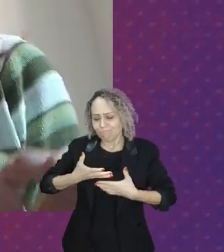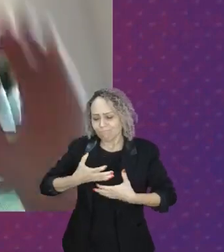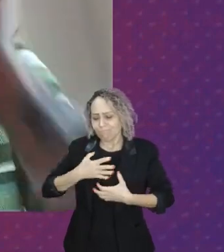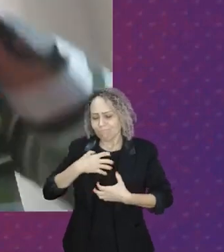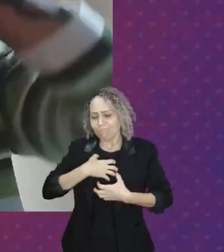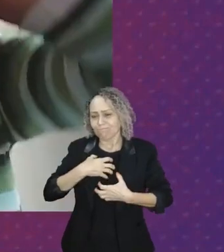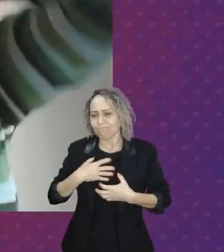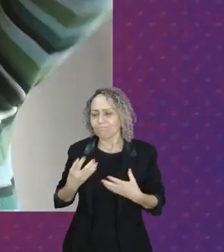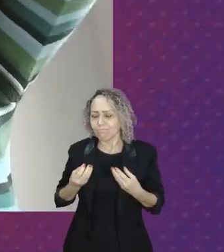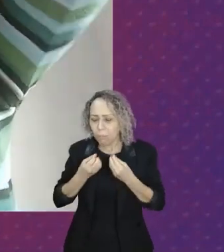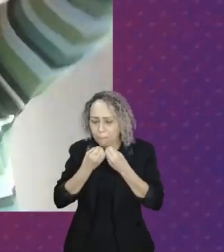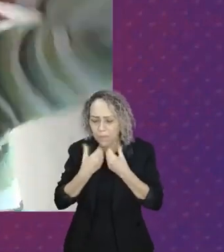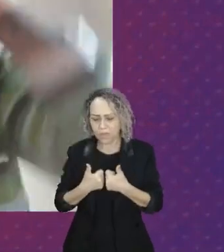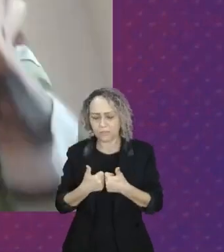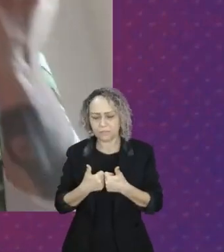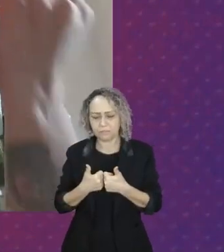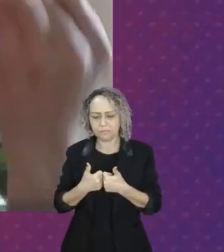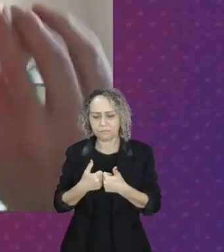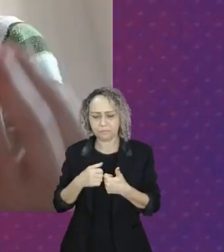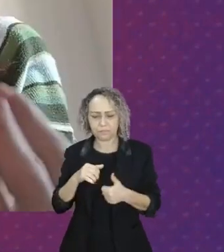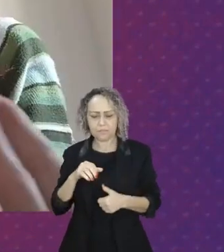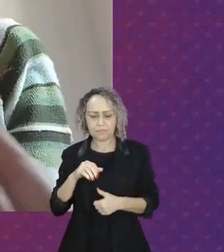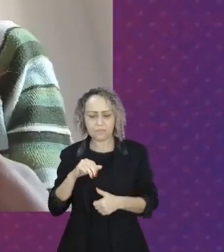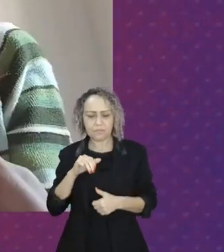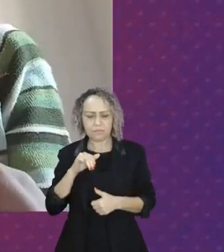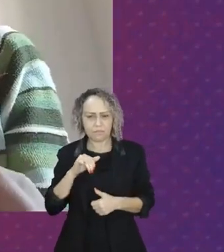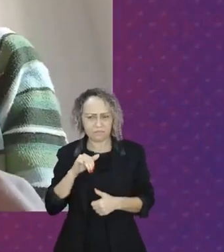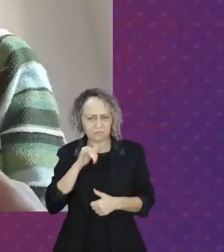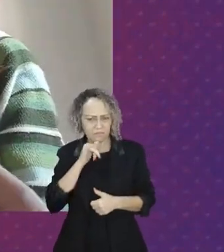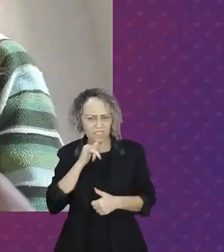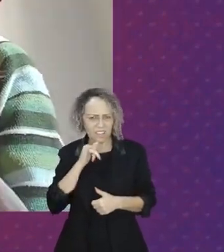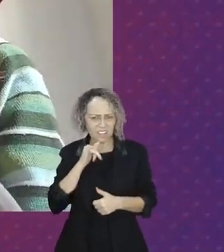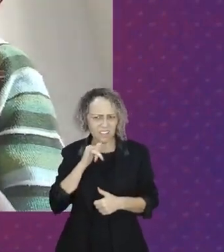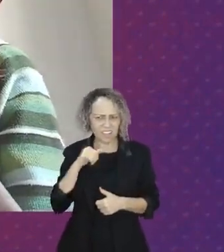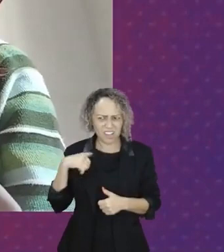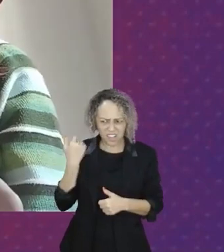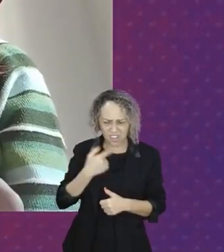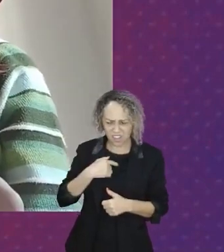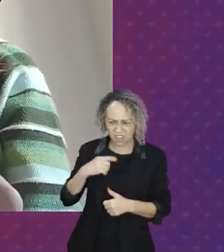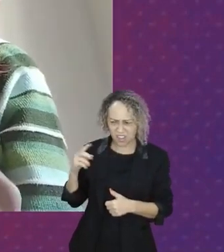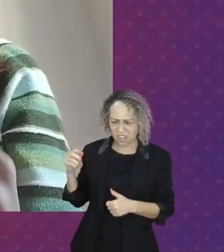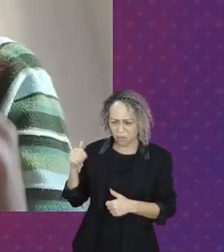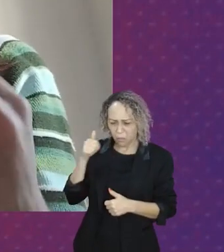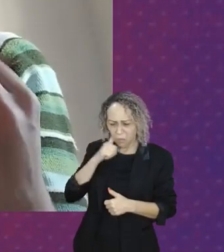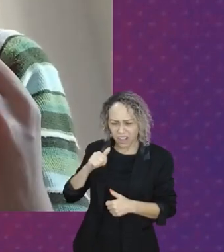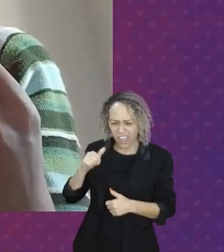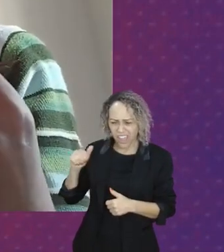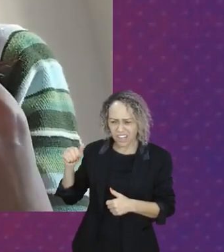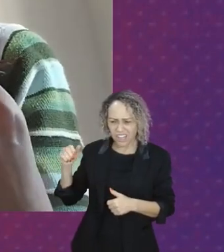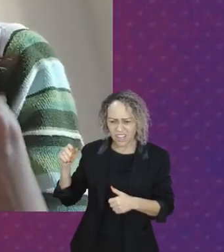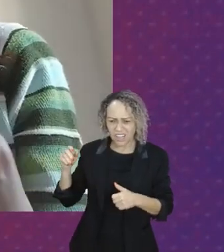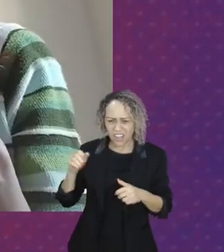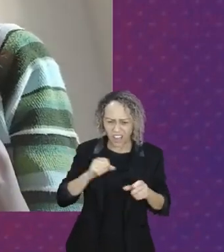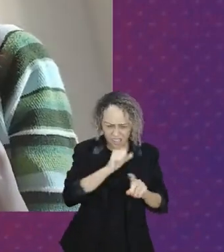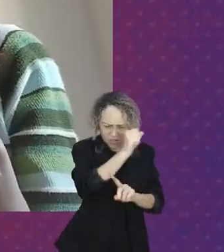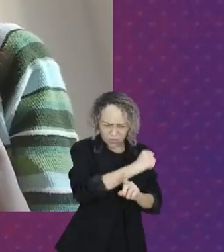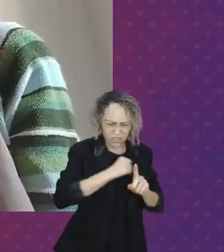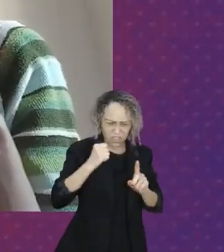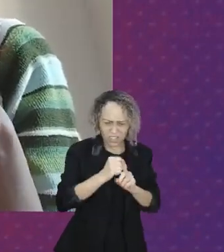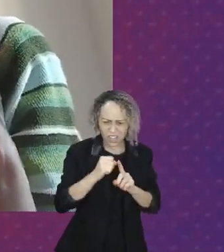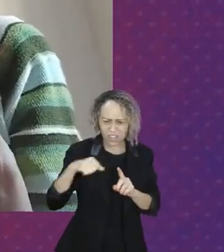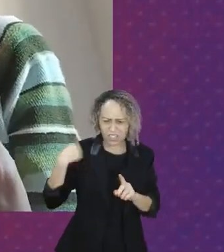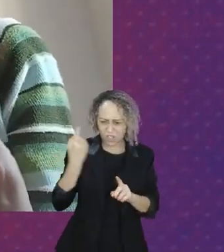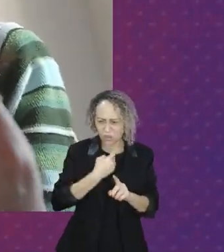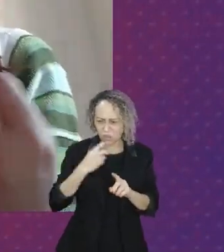destaque é difícil. A gente geralmente não é valorizada. Se a gente não começa a